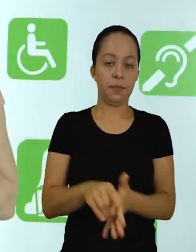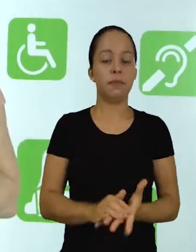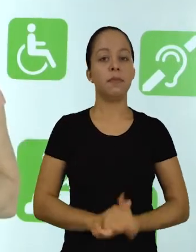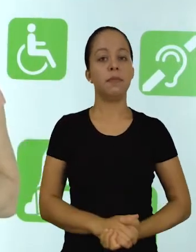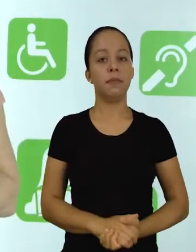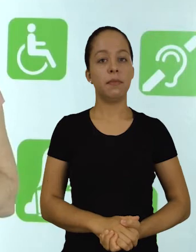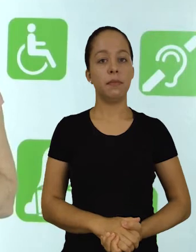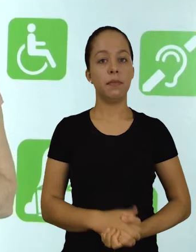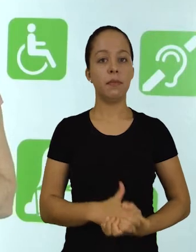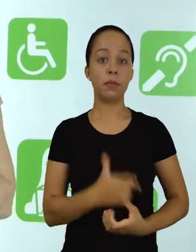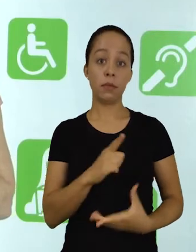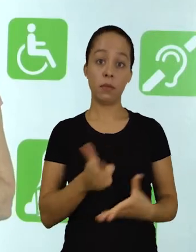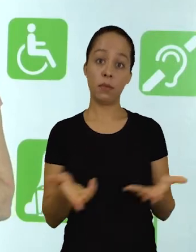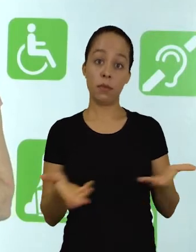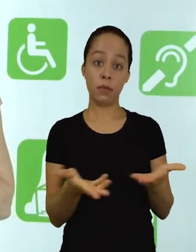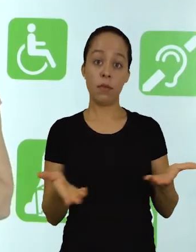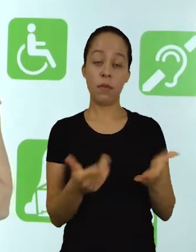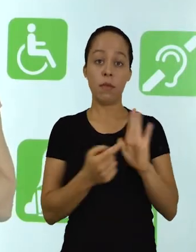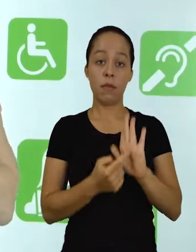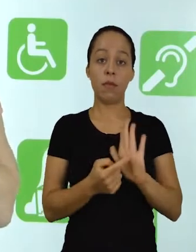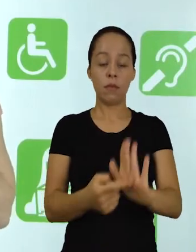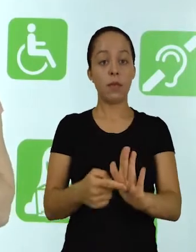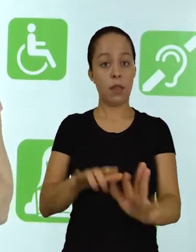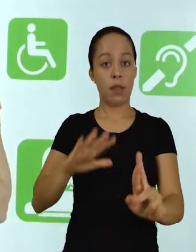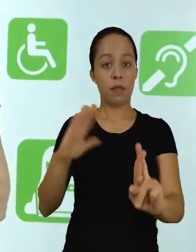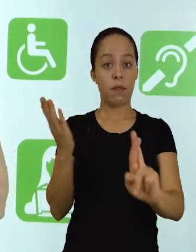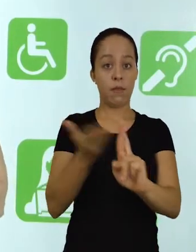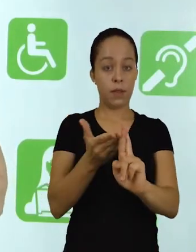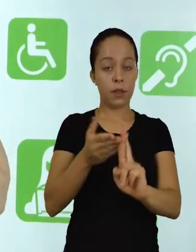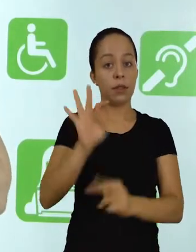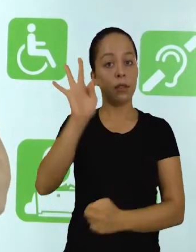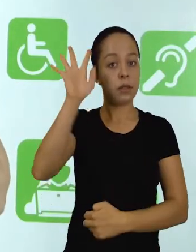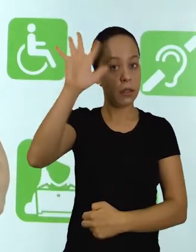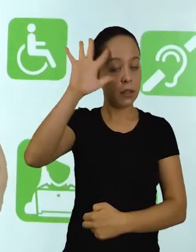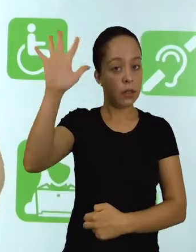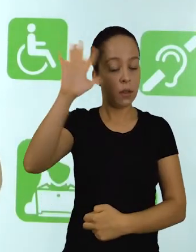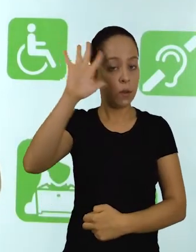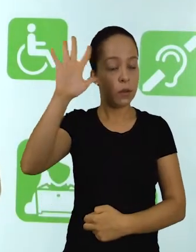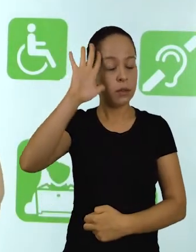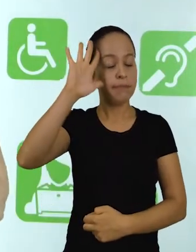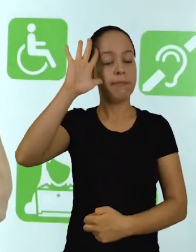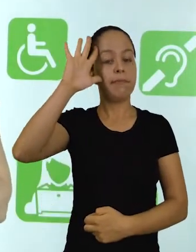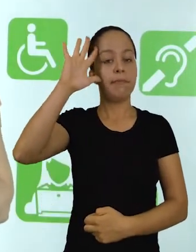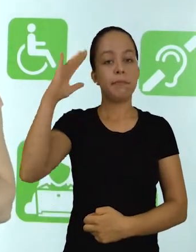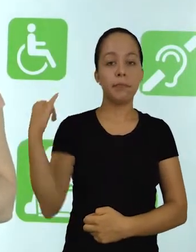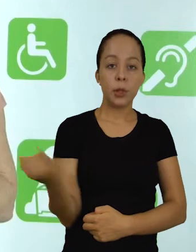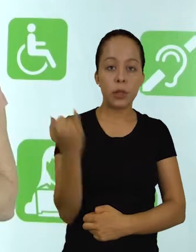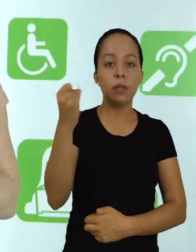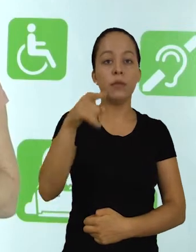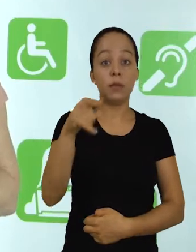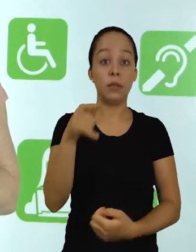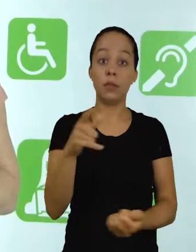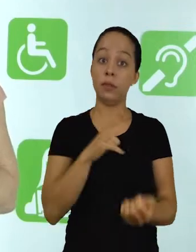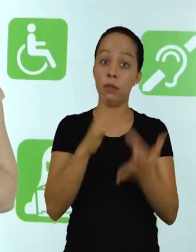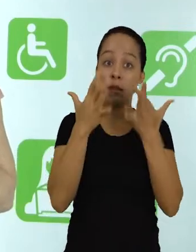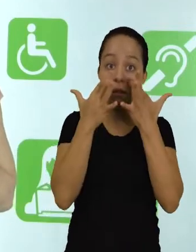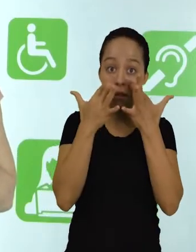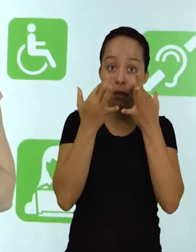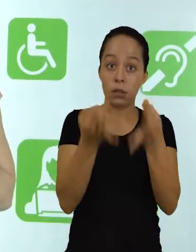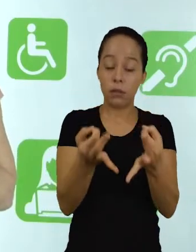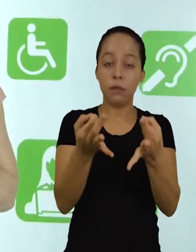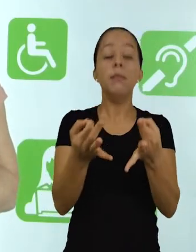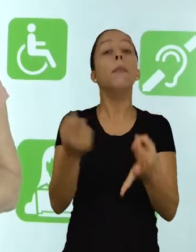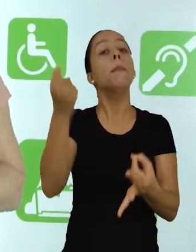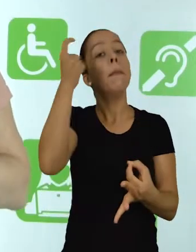o seu trabalho. Sobre este item de referencial teórico, você tem que ter